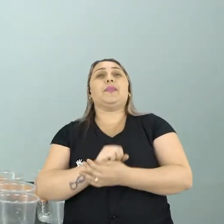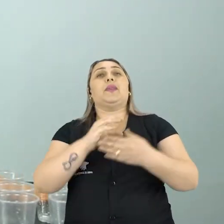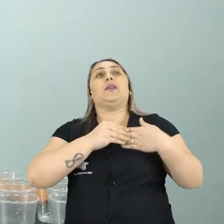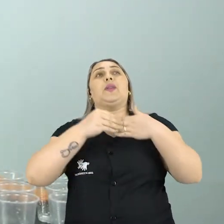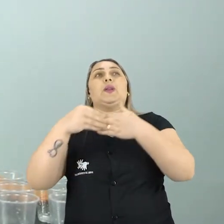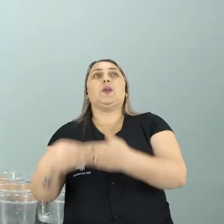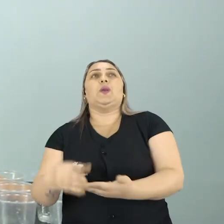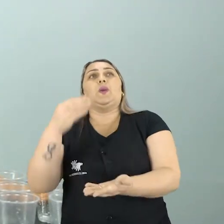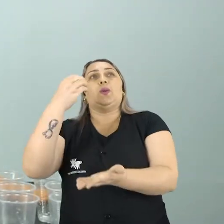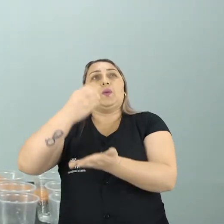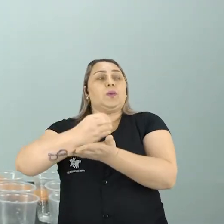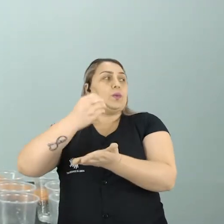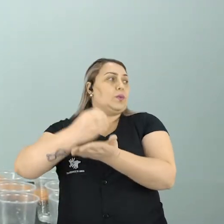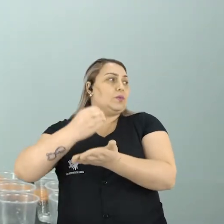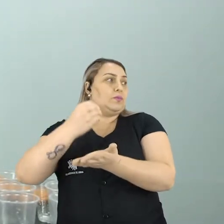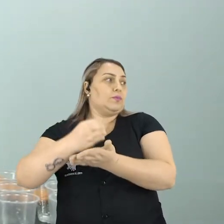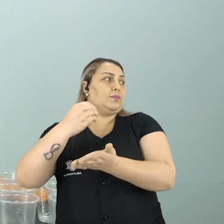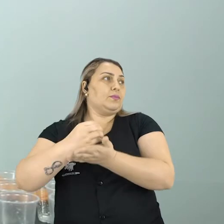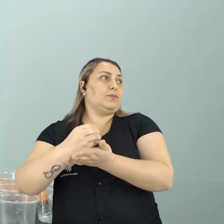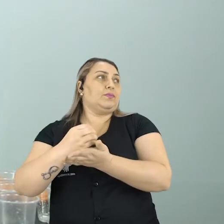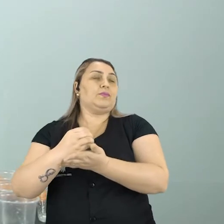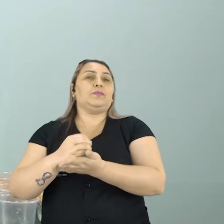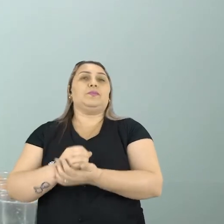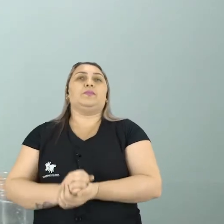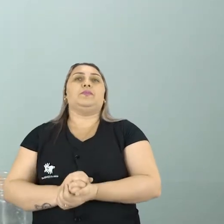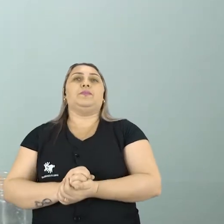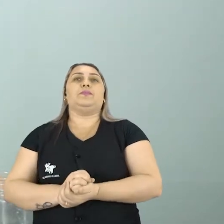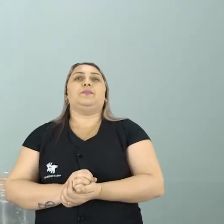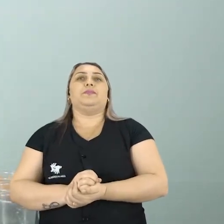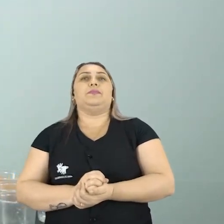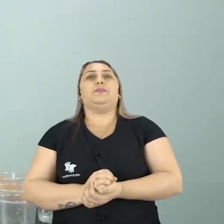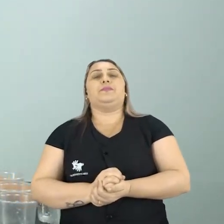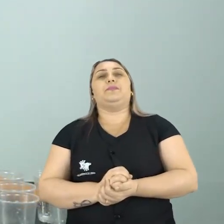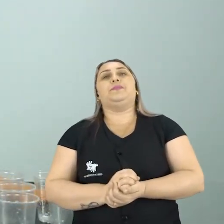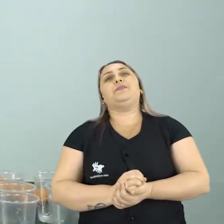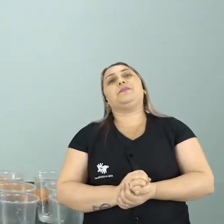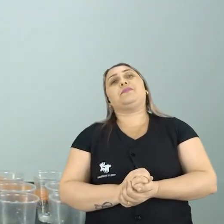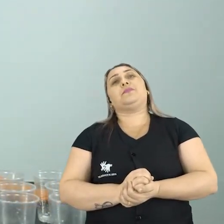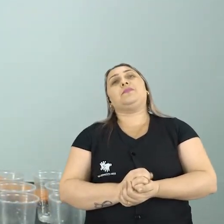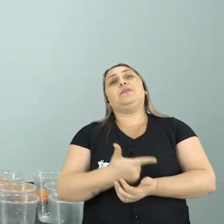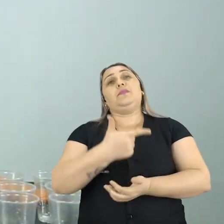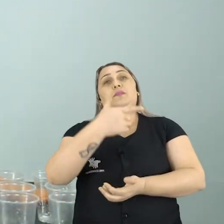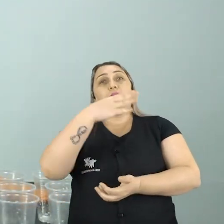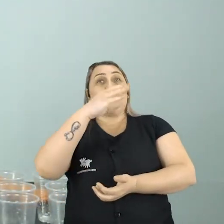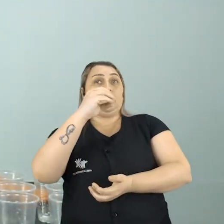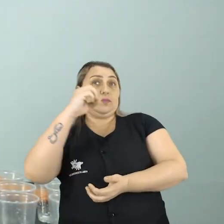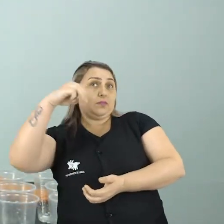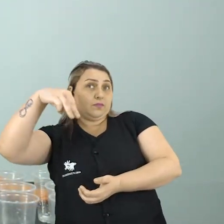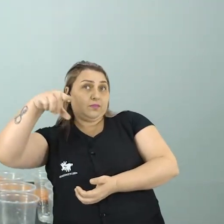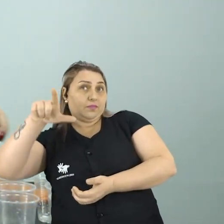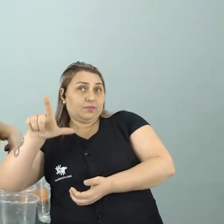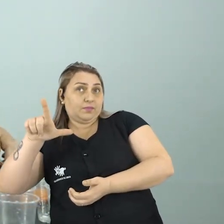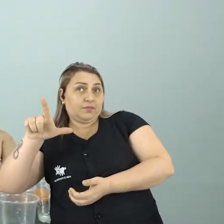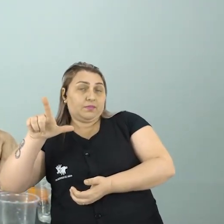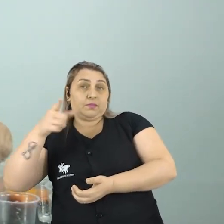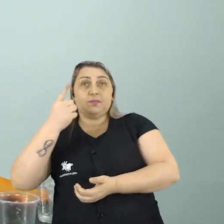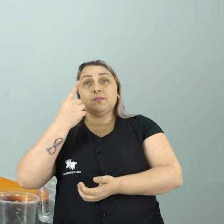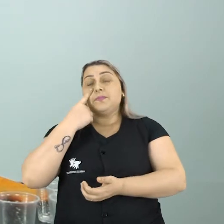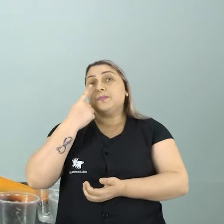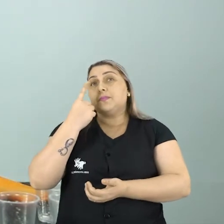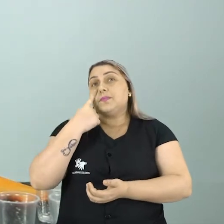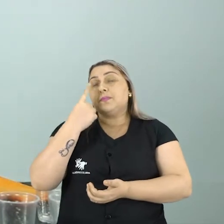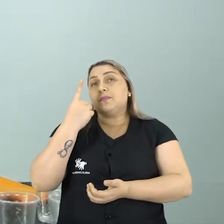copos, né? Uns copos de 200 ml Vamos